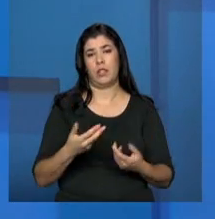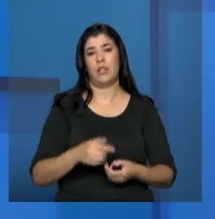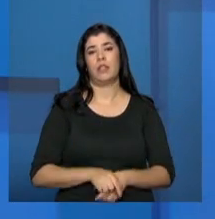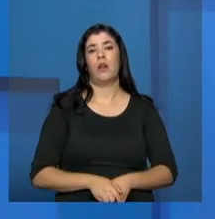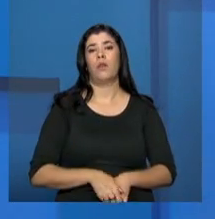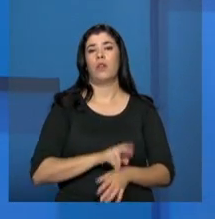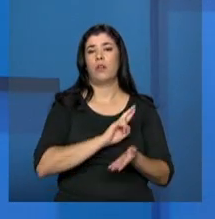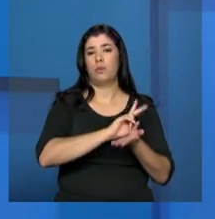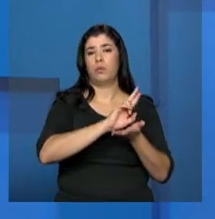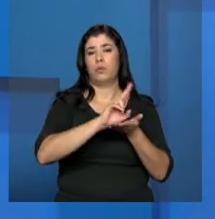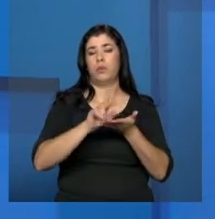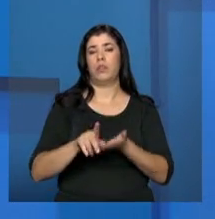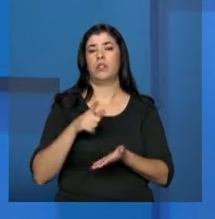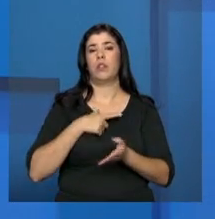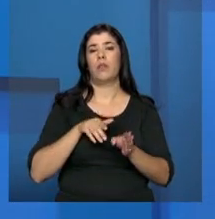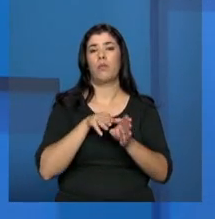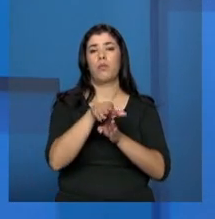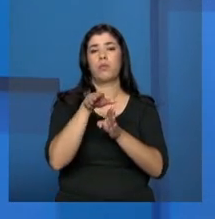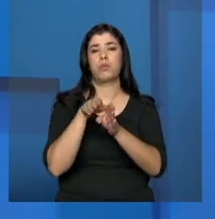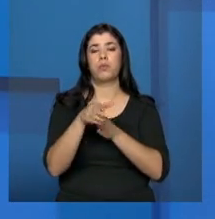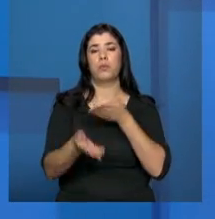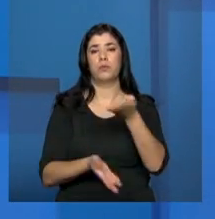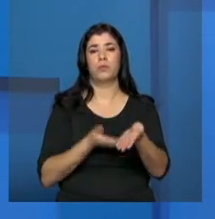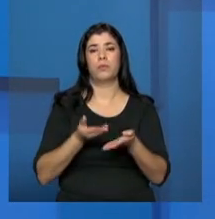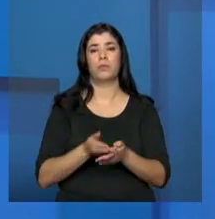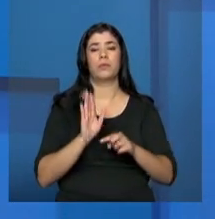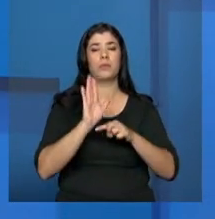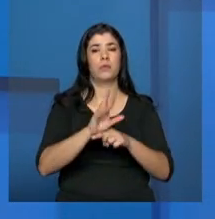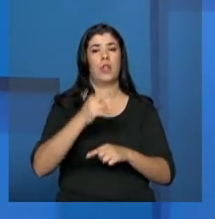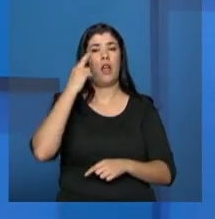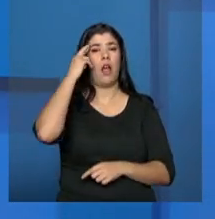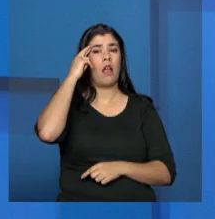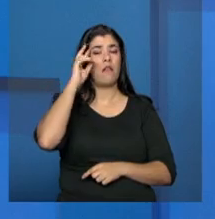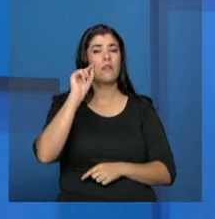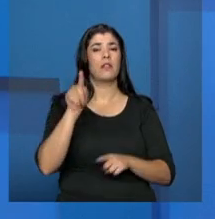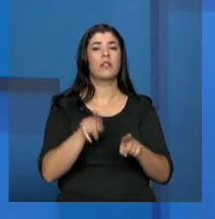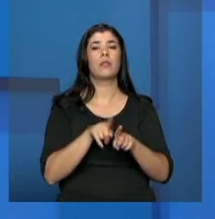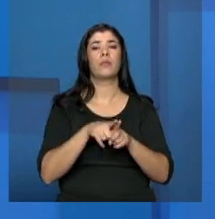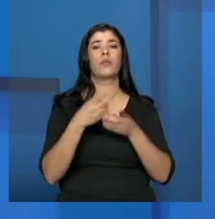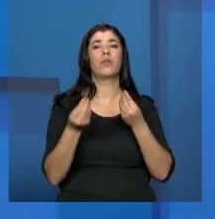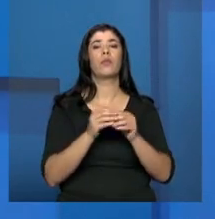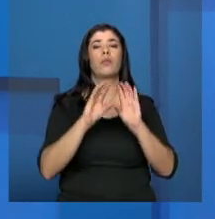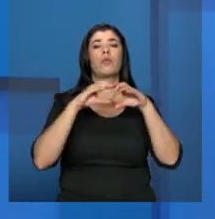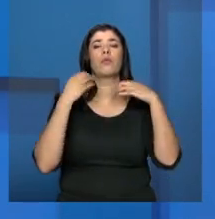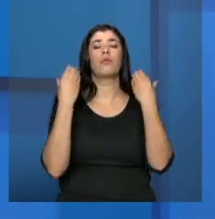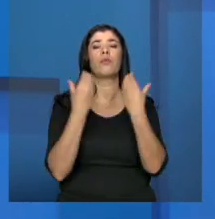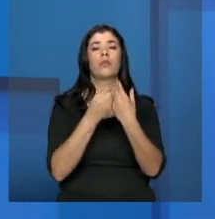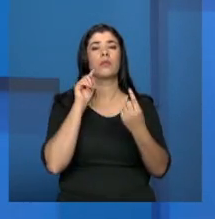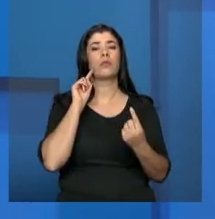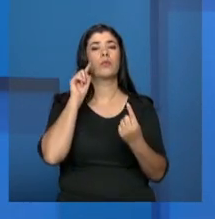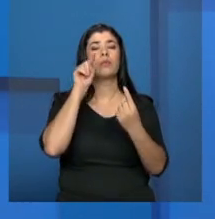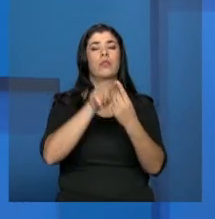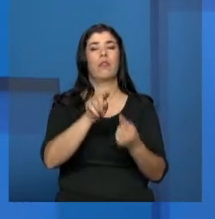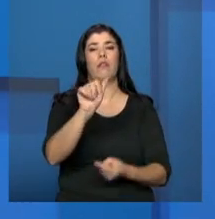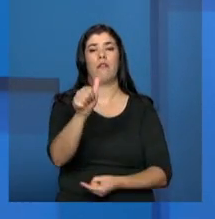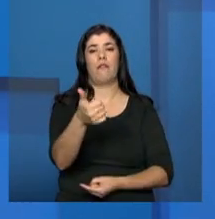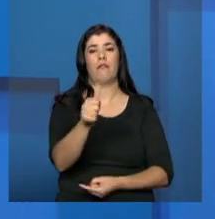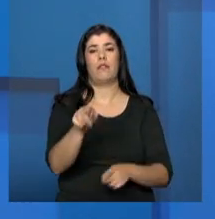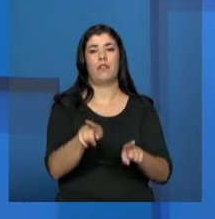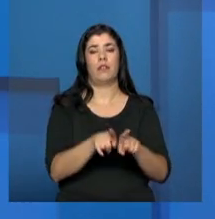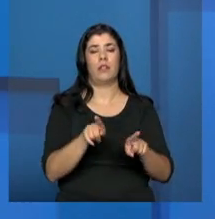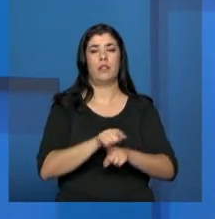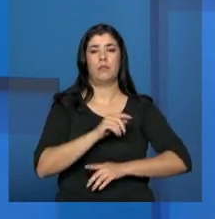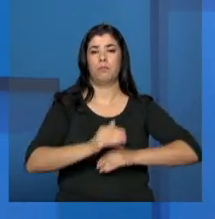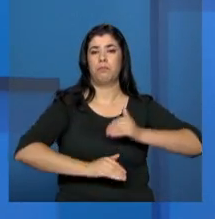vão orientar a reflexão das conferências na direção, então, de avaliar e de construir